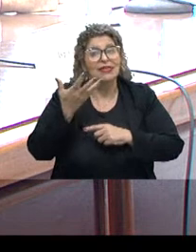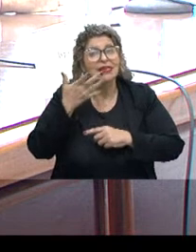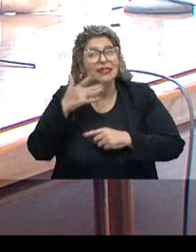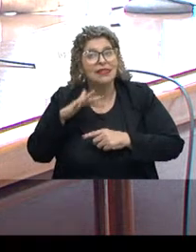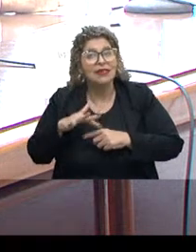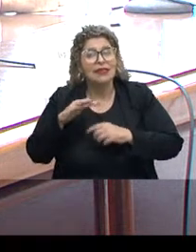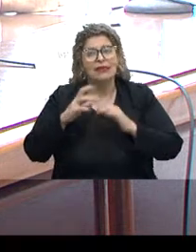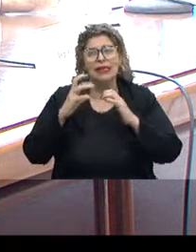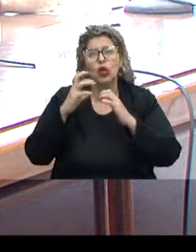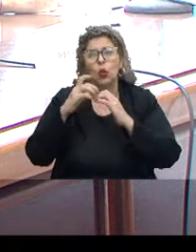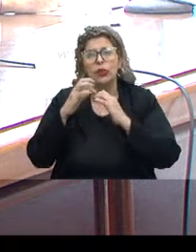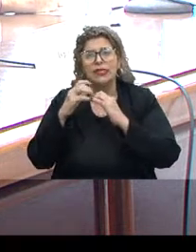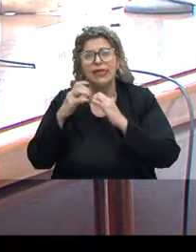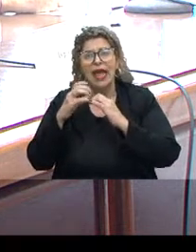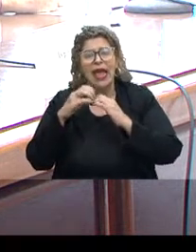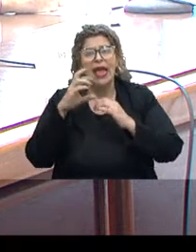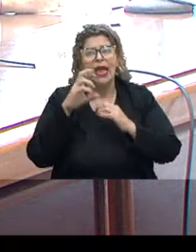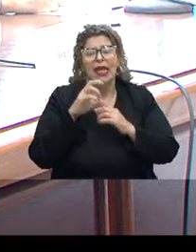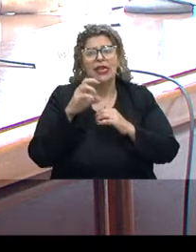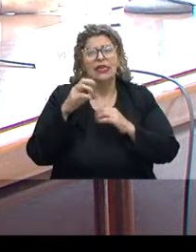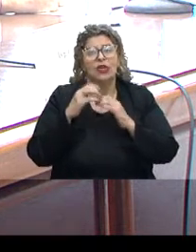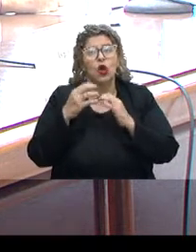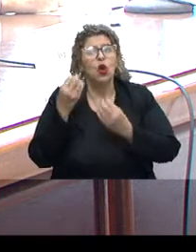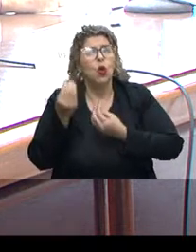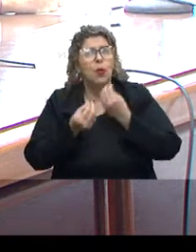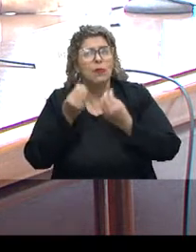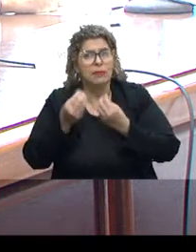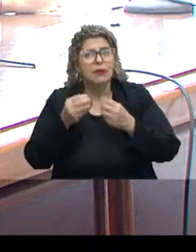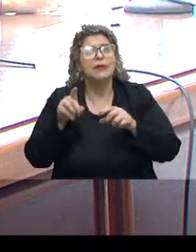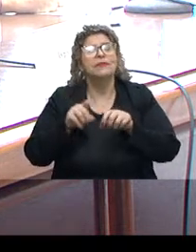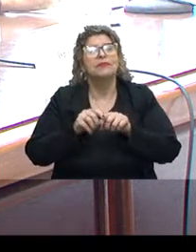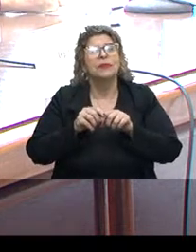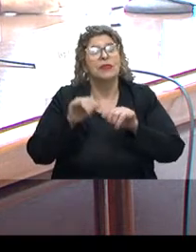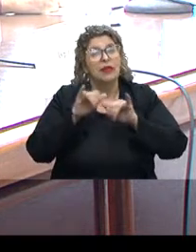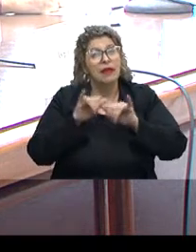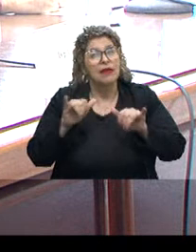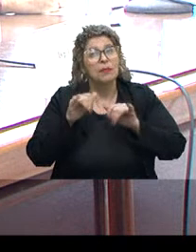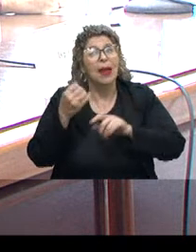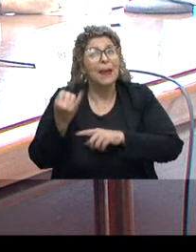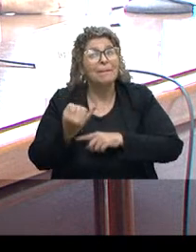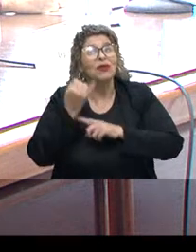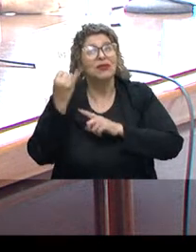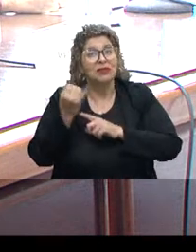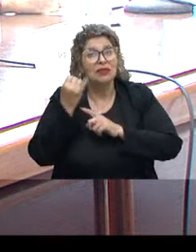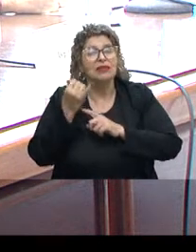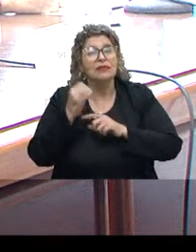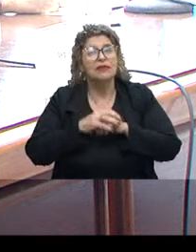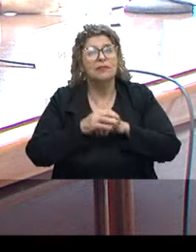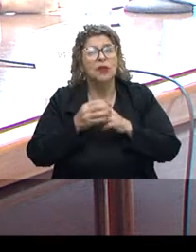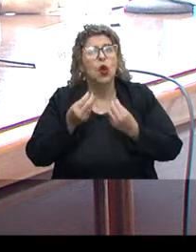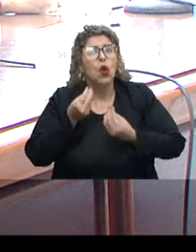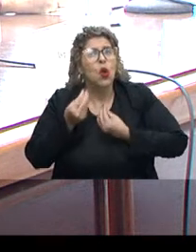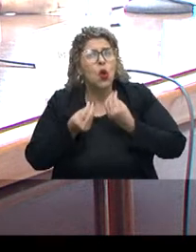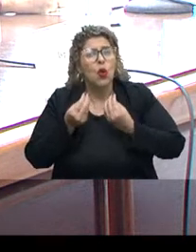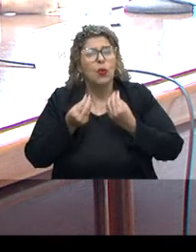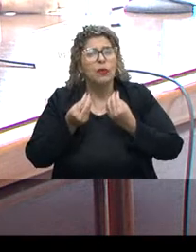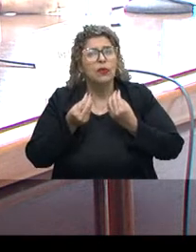cognitiva do cérebro, da criança, do indivíduo. Desnecessário também seria dizer as evidências que mostram o quanto